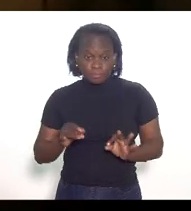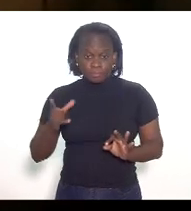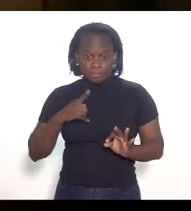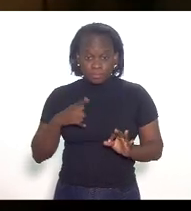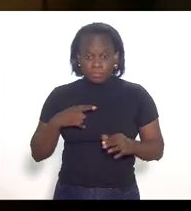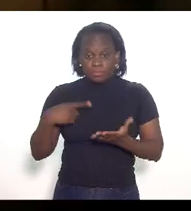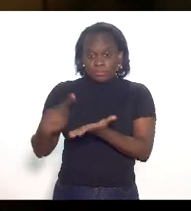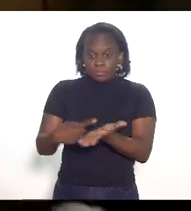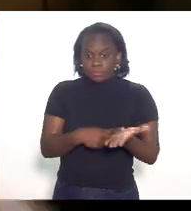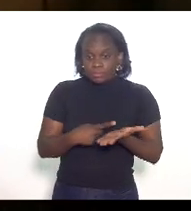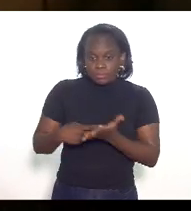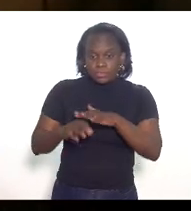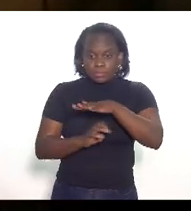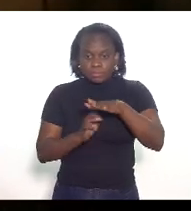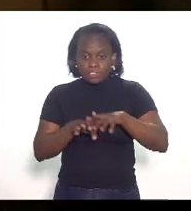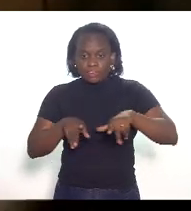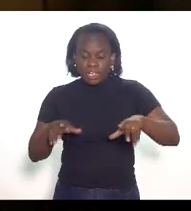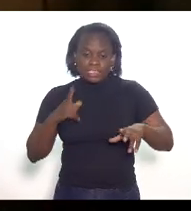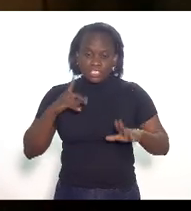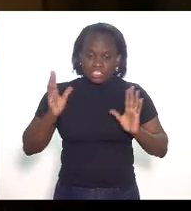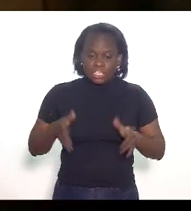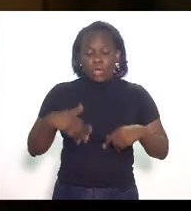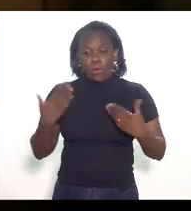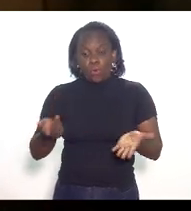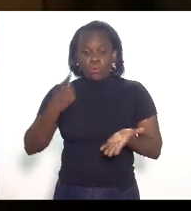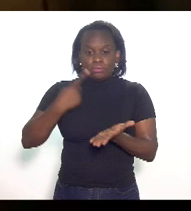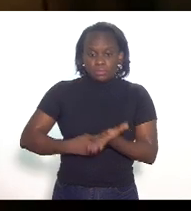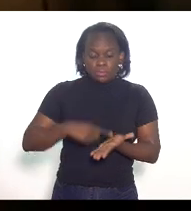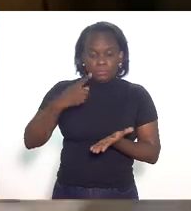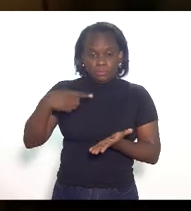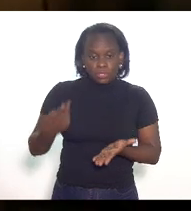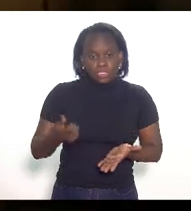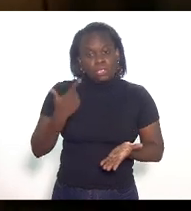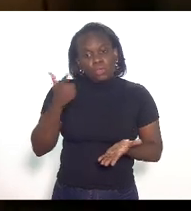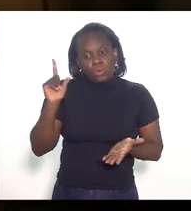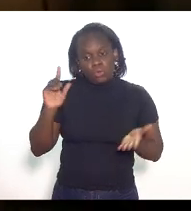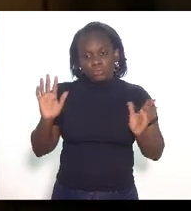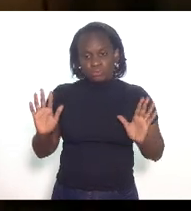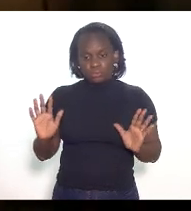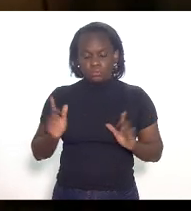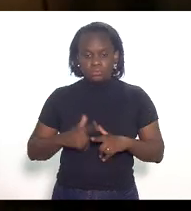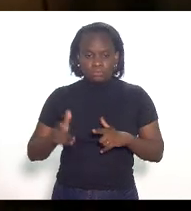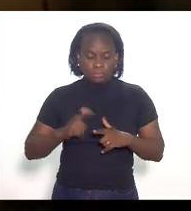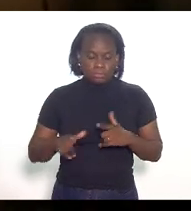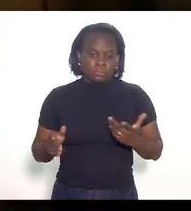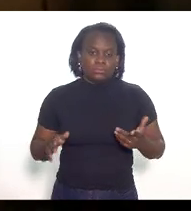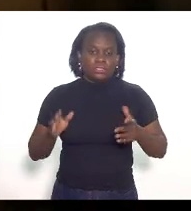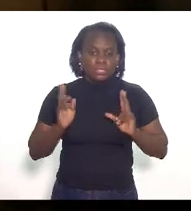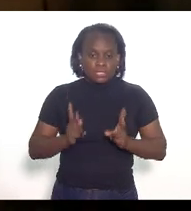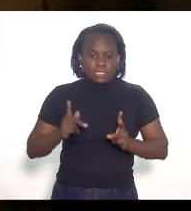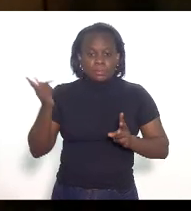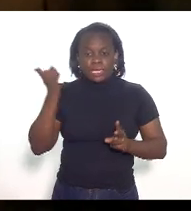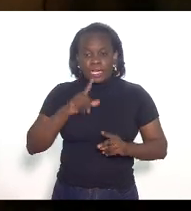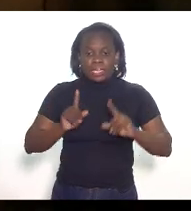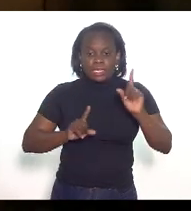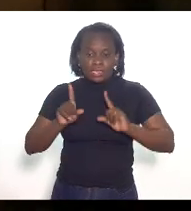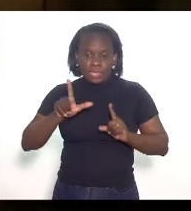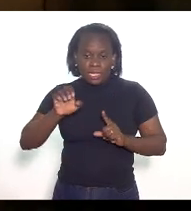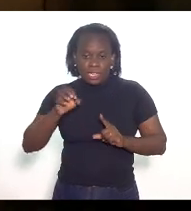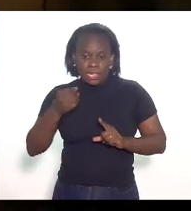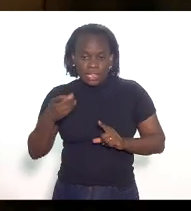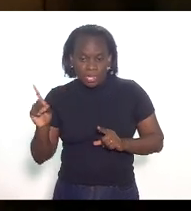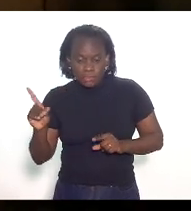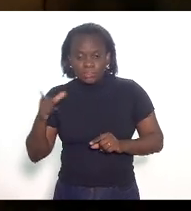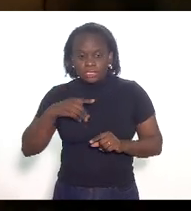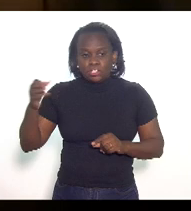consórcio que já existe ou foi firmado aí é uma outra questão é sempre quando se ganha um leilão a gente tem um